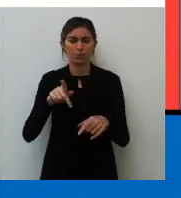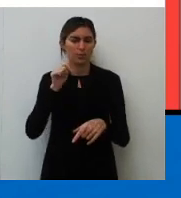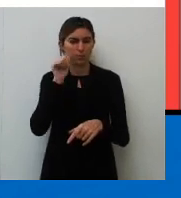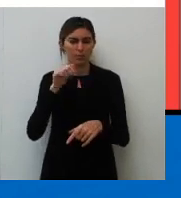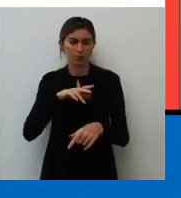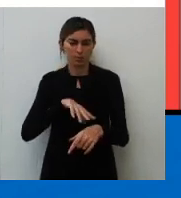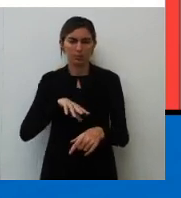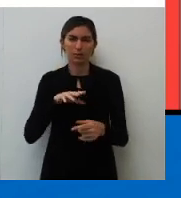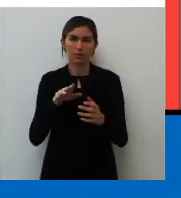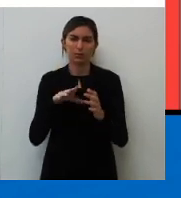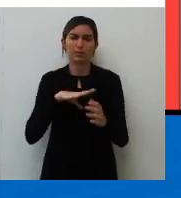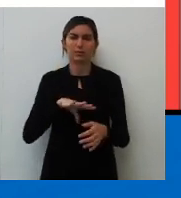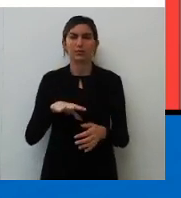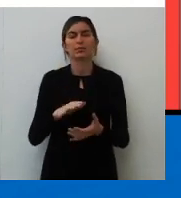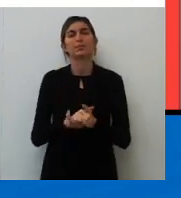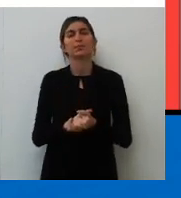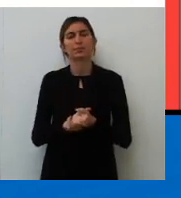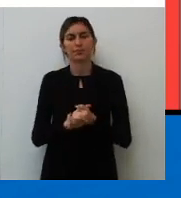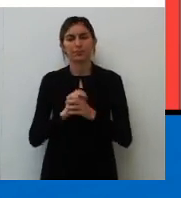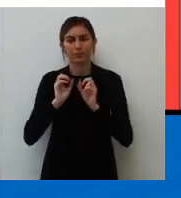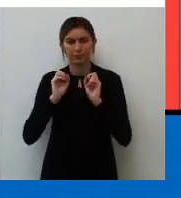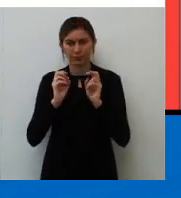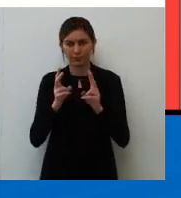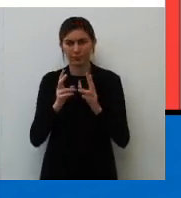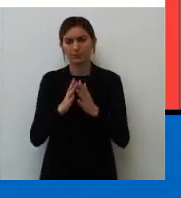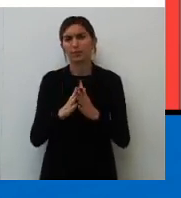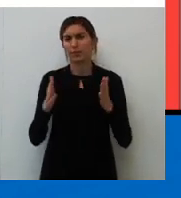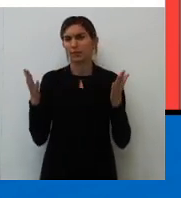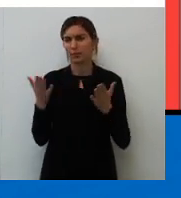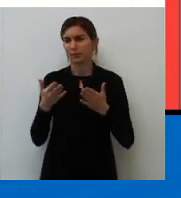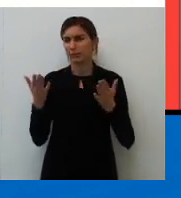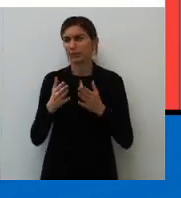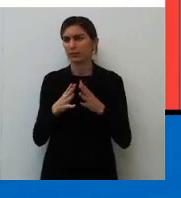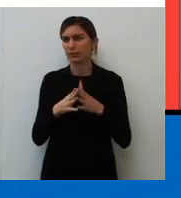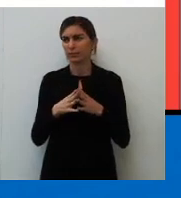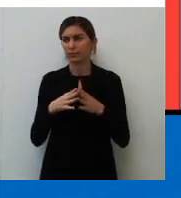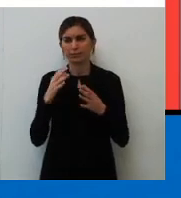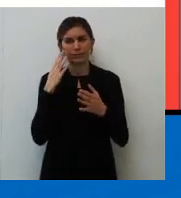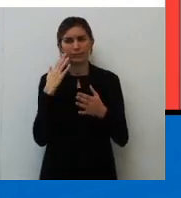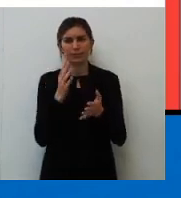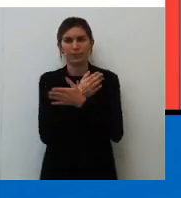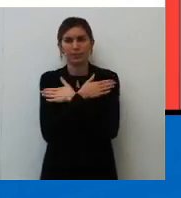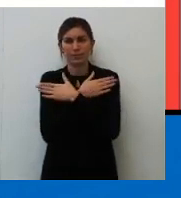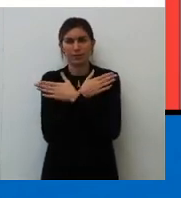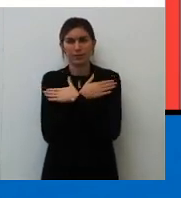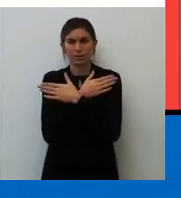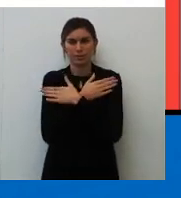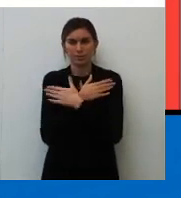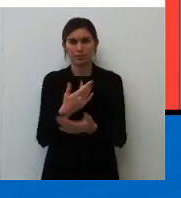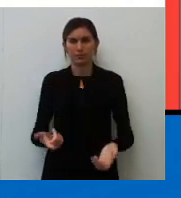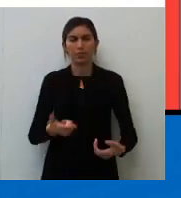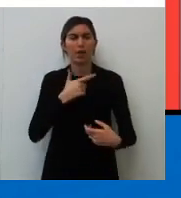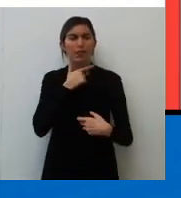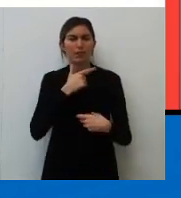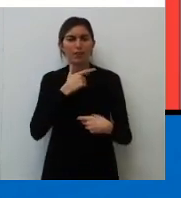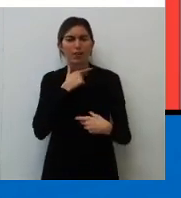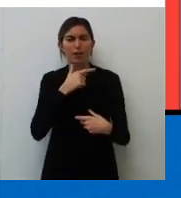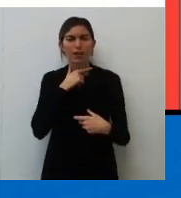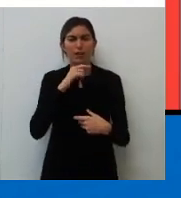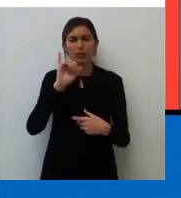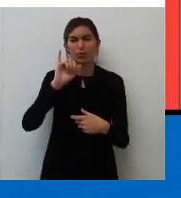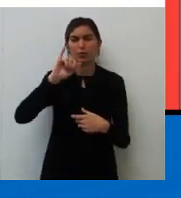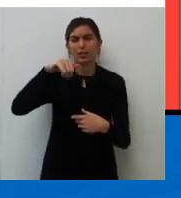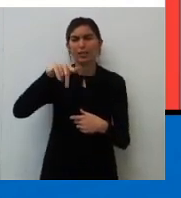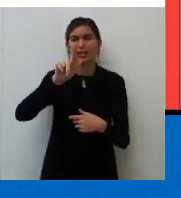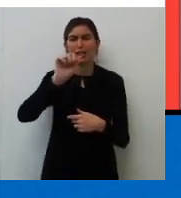Cátia Silva. Ok? Deixa eu ver se tem mais alguma. Deixa eu atualizar aqui. Pronto. Chegou. Afogada em gazeira.